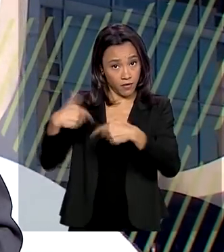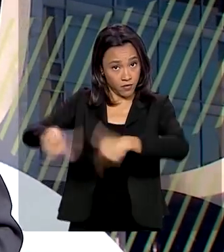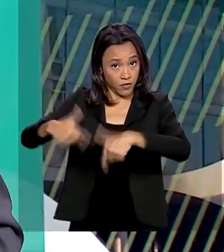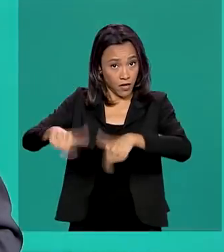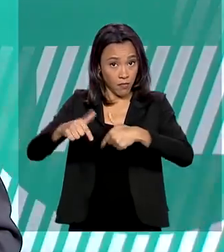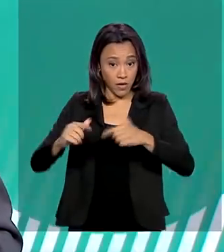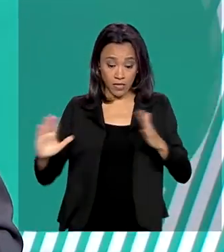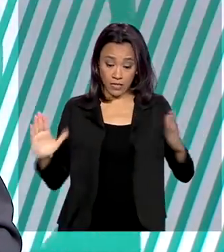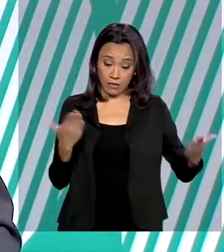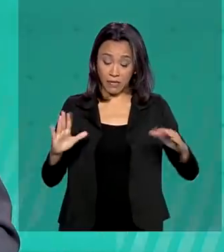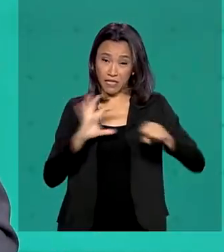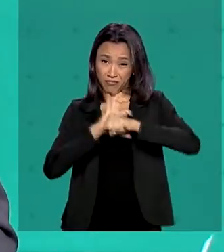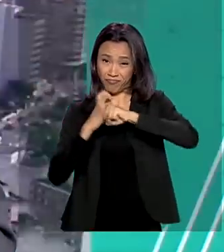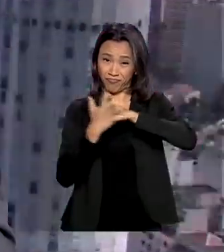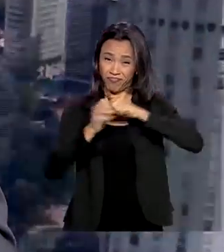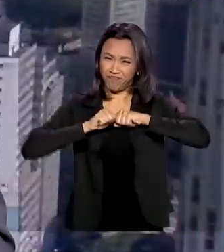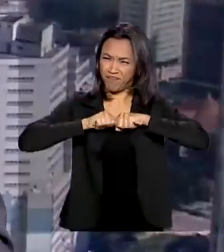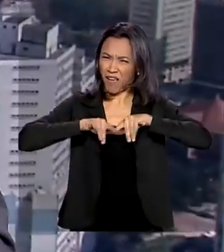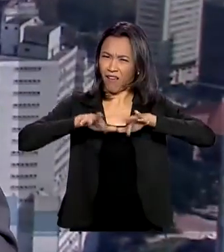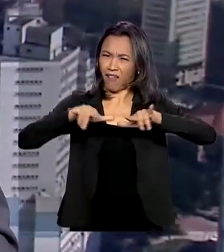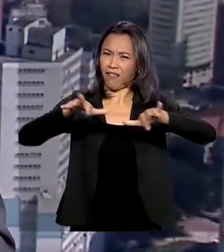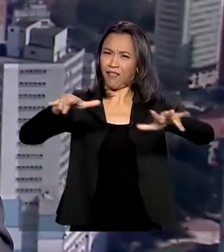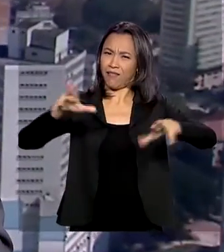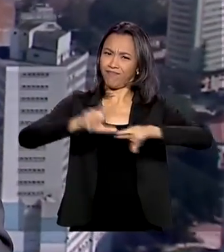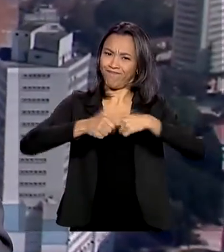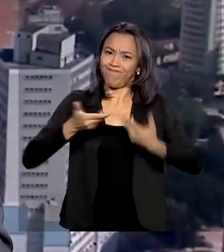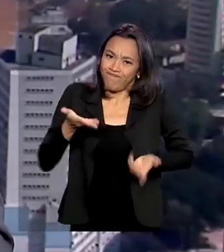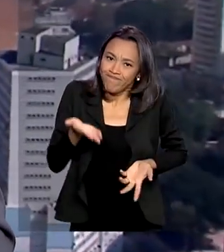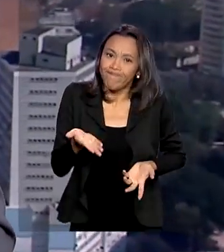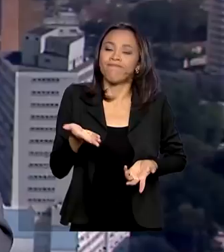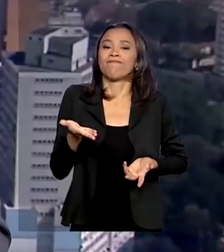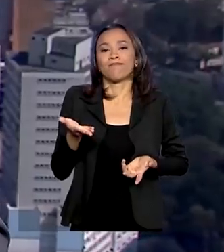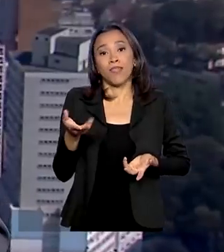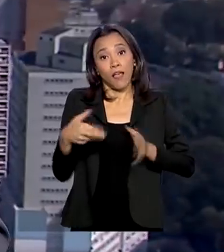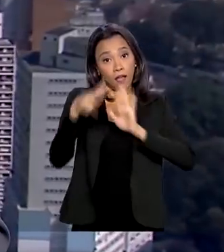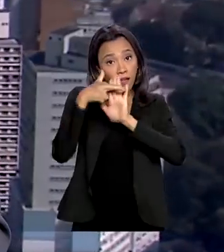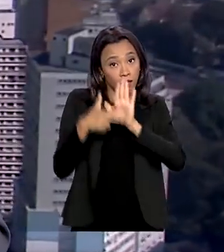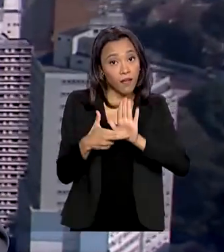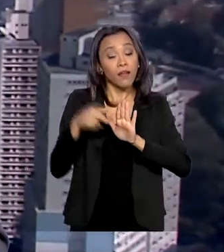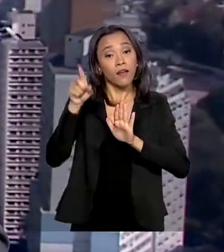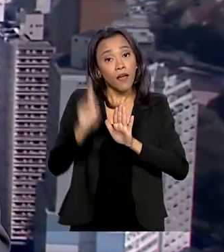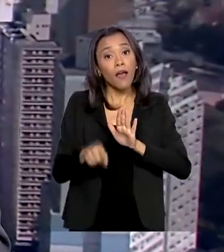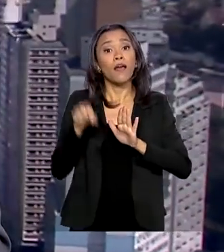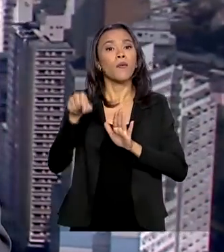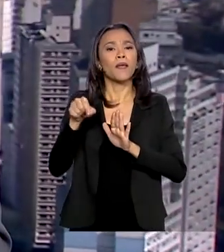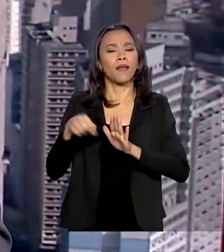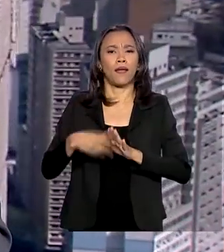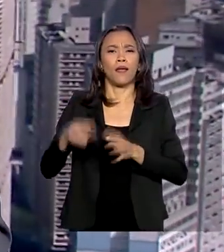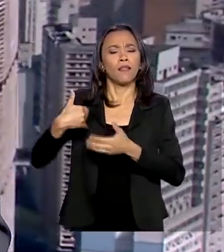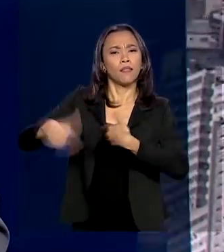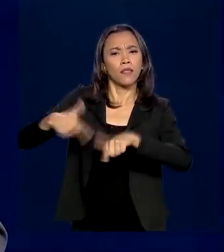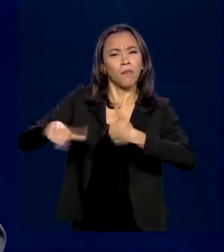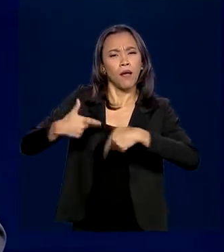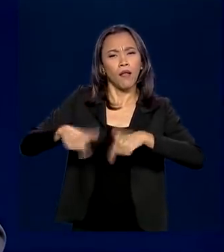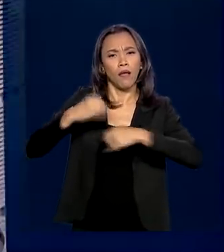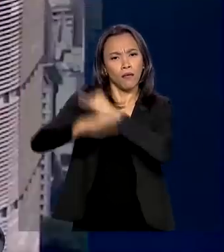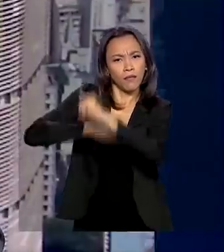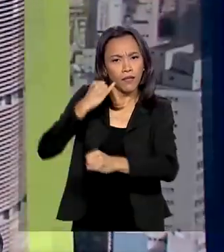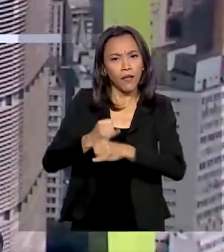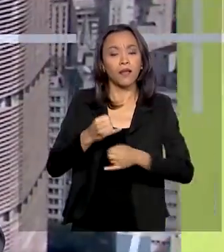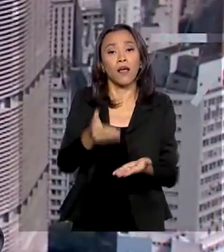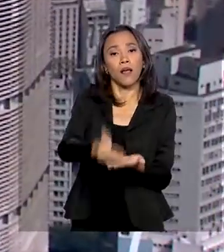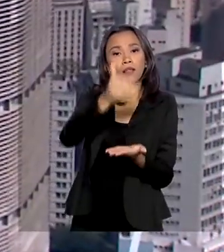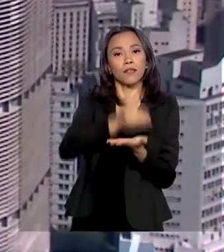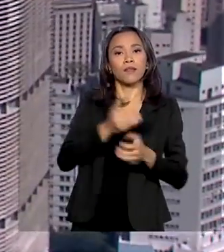durante o estado de calamidade pública por causa do coronavírus. A norma regulamenta o teletrabalho, a antecipação de férias